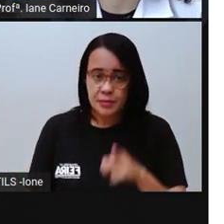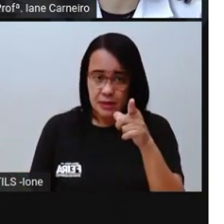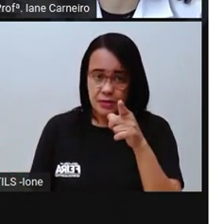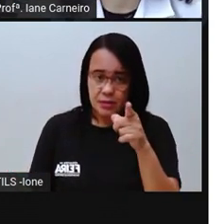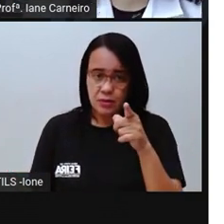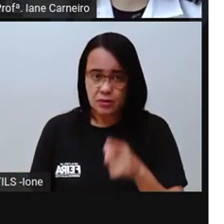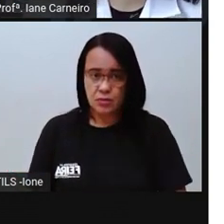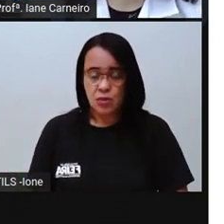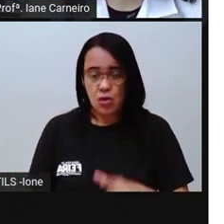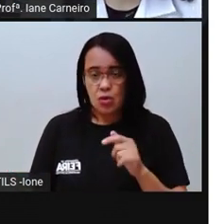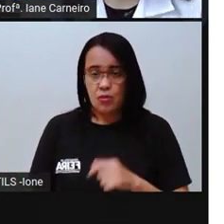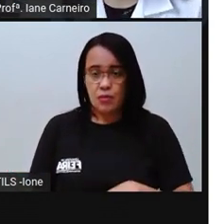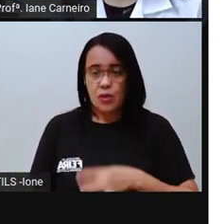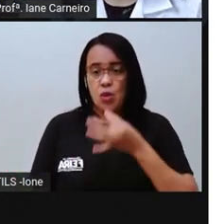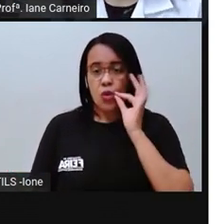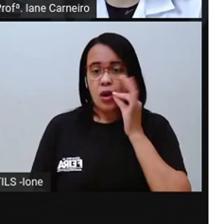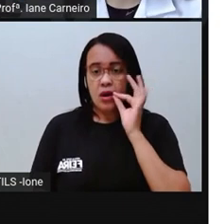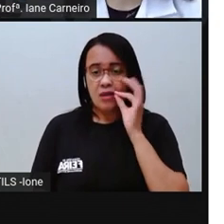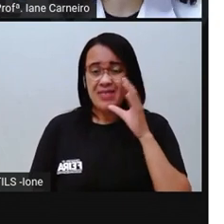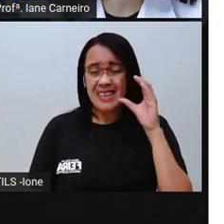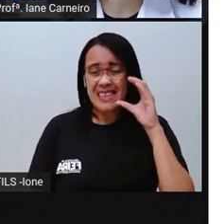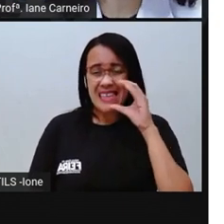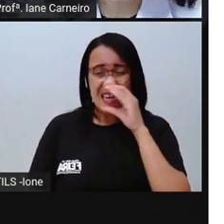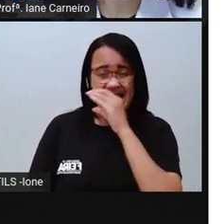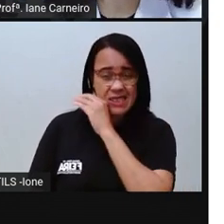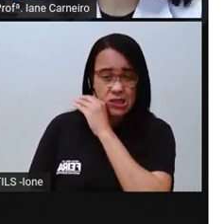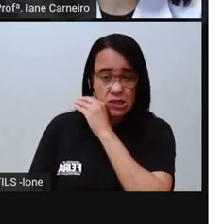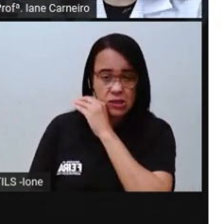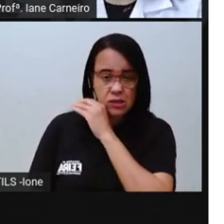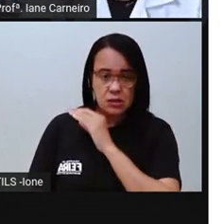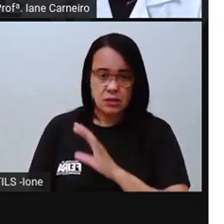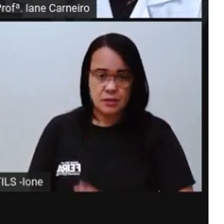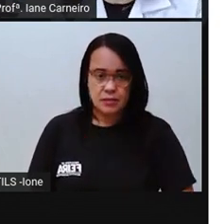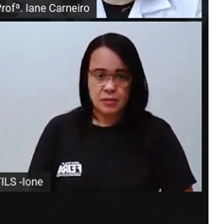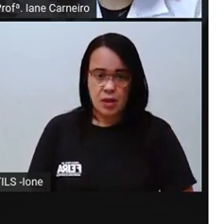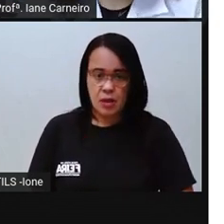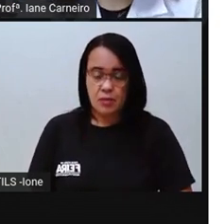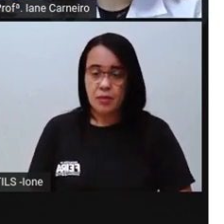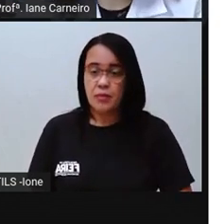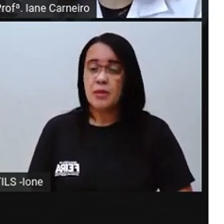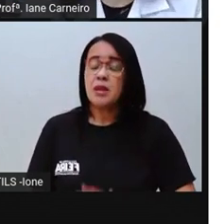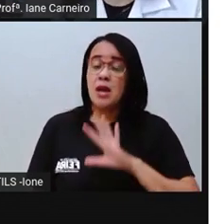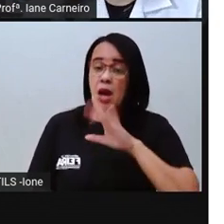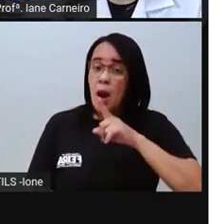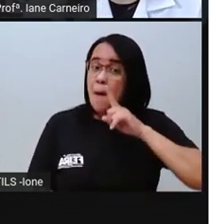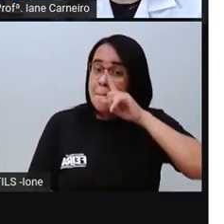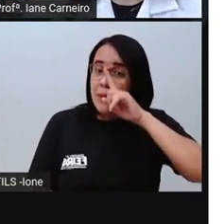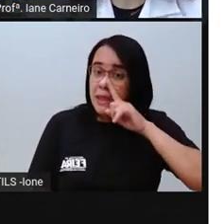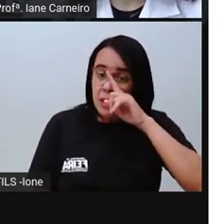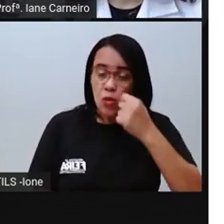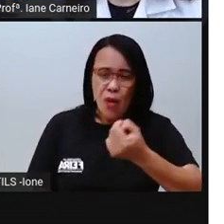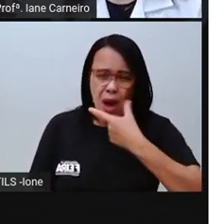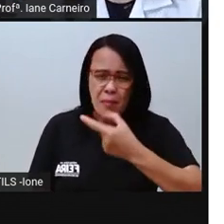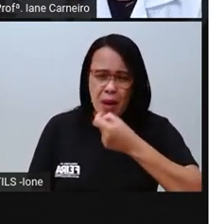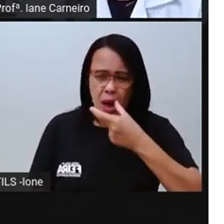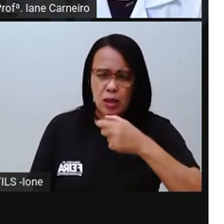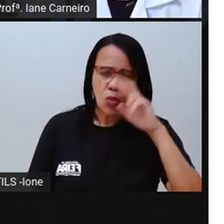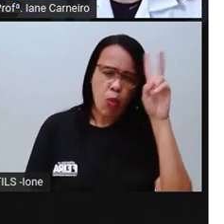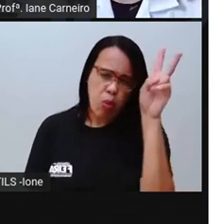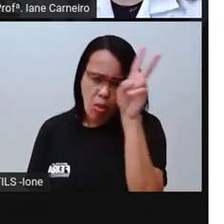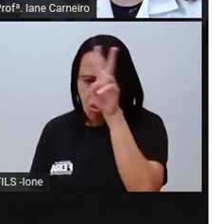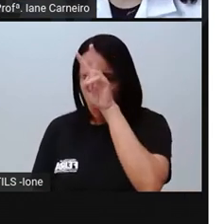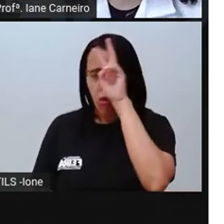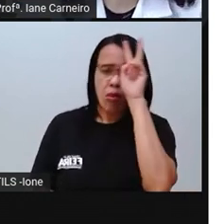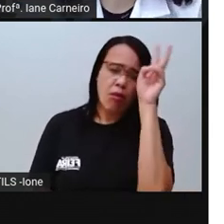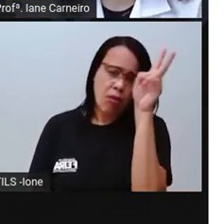Agora, onde é que tem o perigo de se intoxicar? Lembra que a Pró já explicou pra vocês o que é isso? Intoxicar,